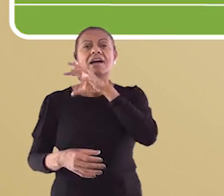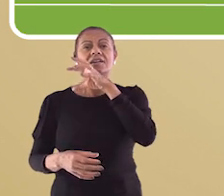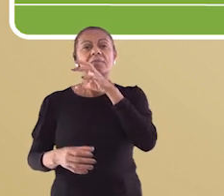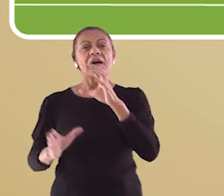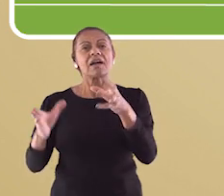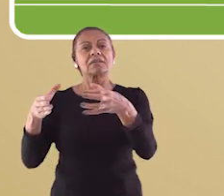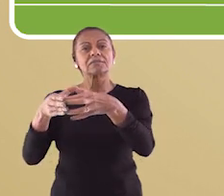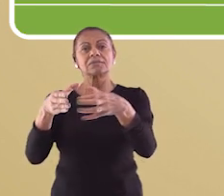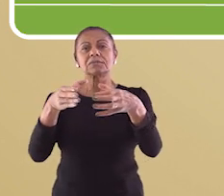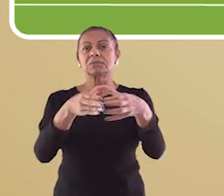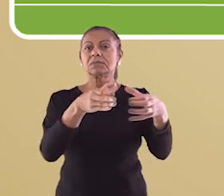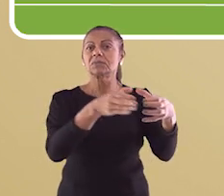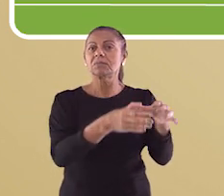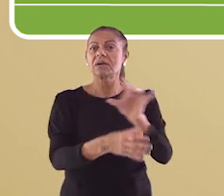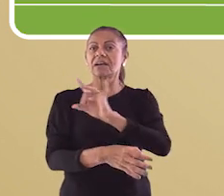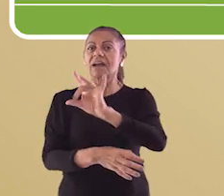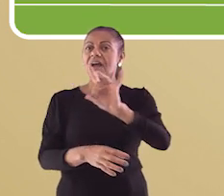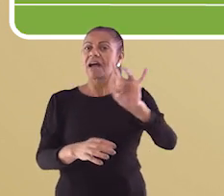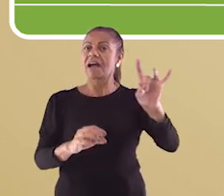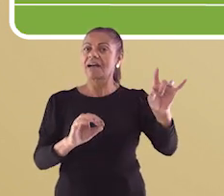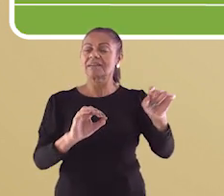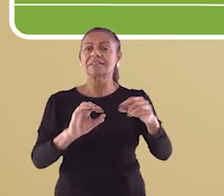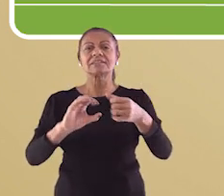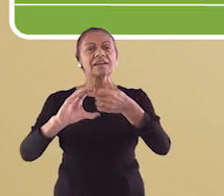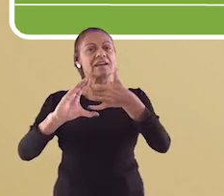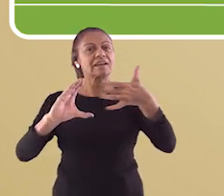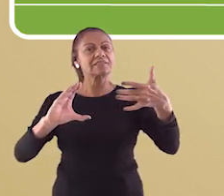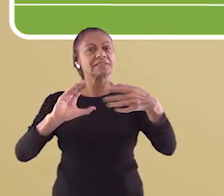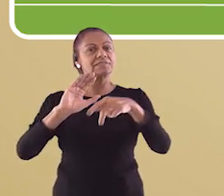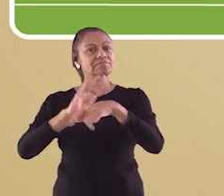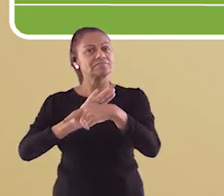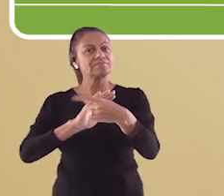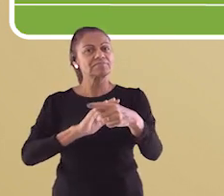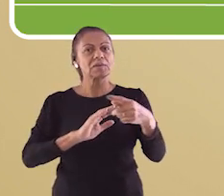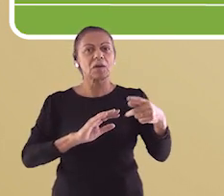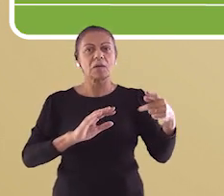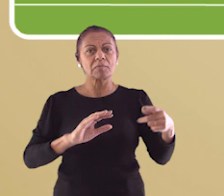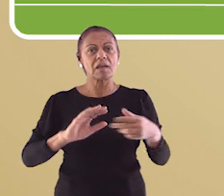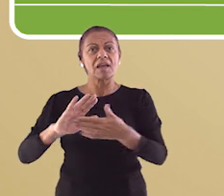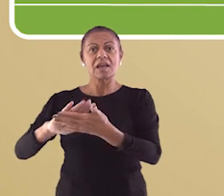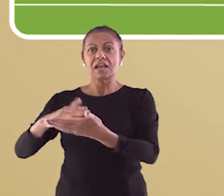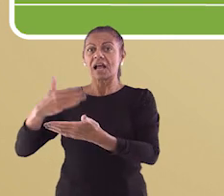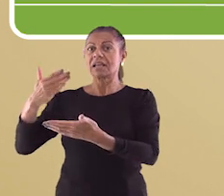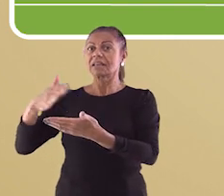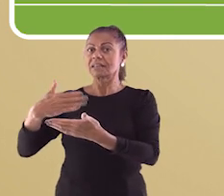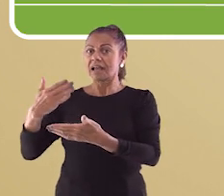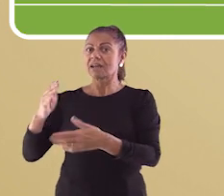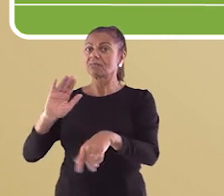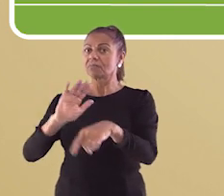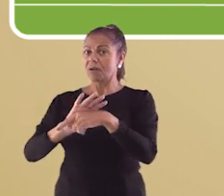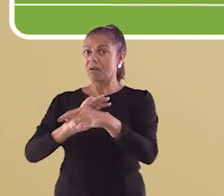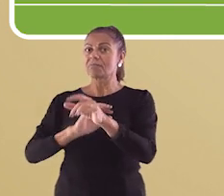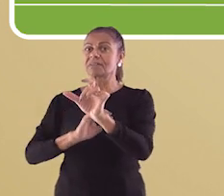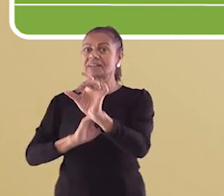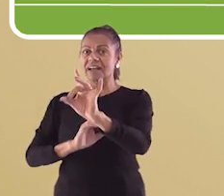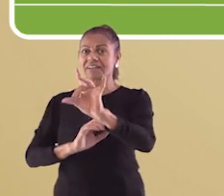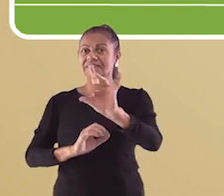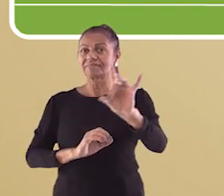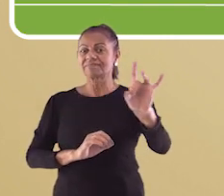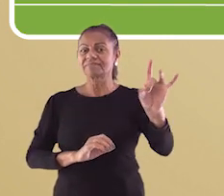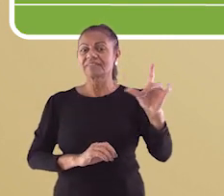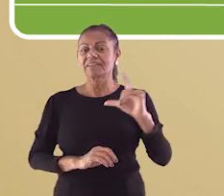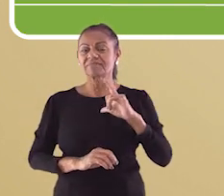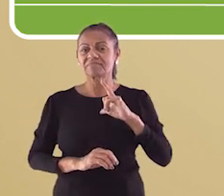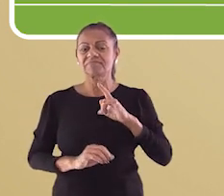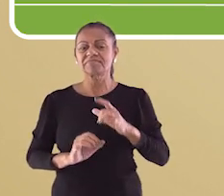Cada espécie tem suas próprias características e respeitar esse calendário costuma ser uma questão de vida ou